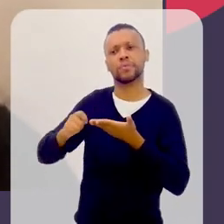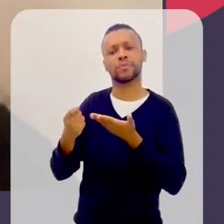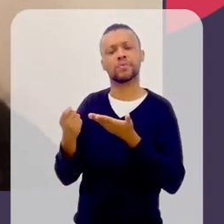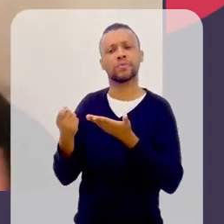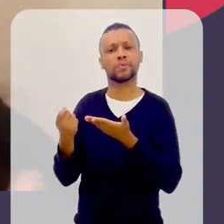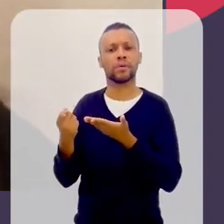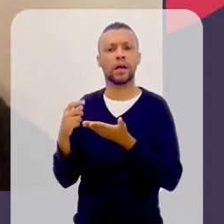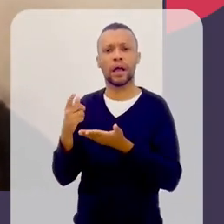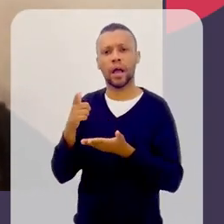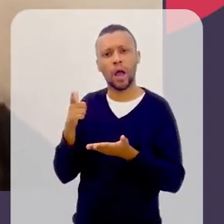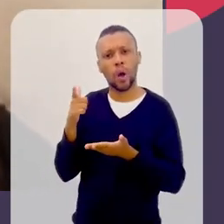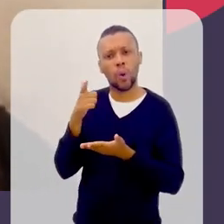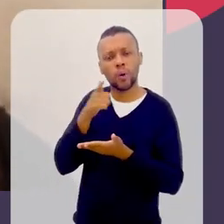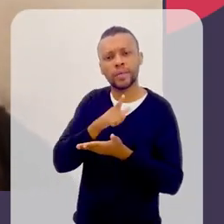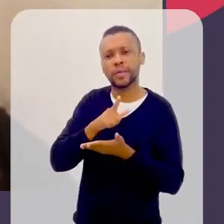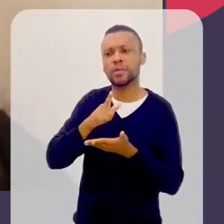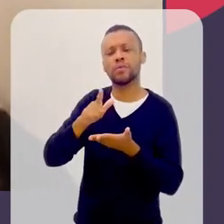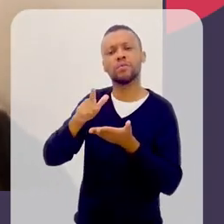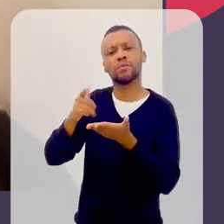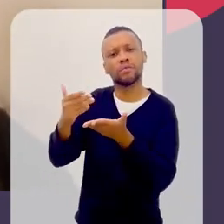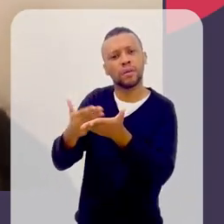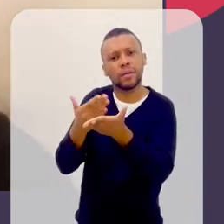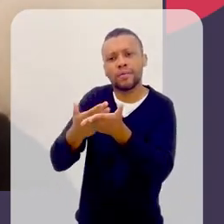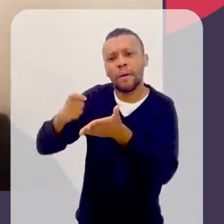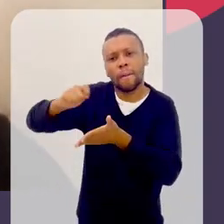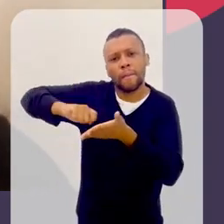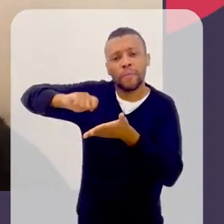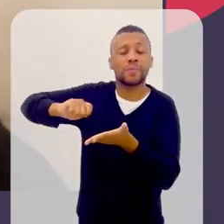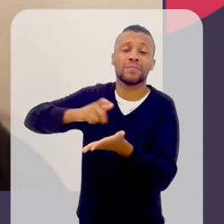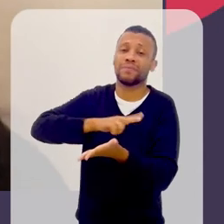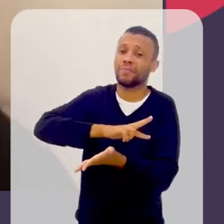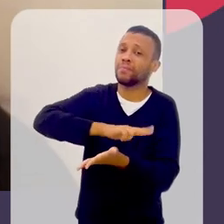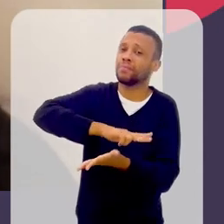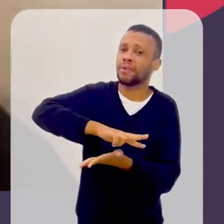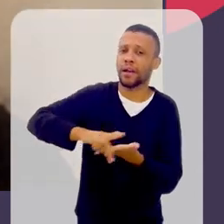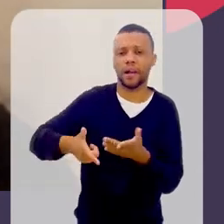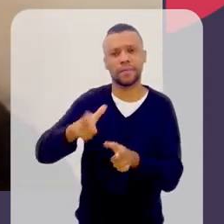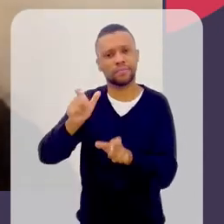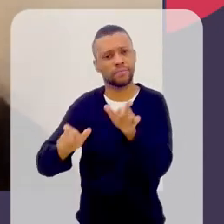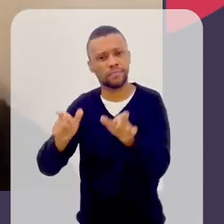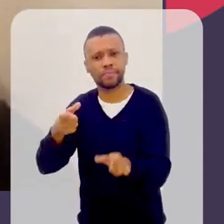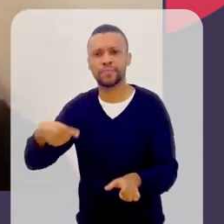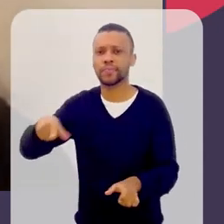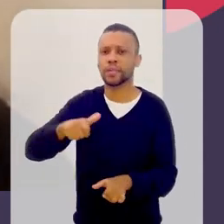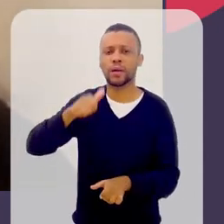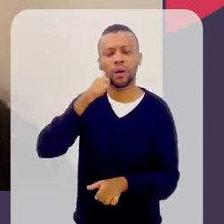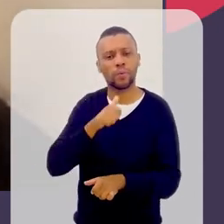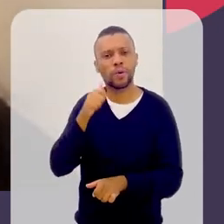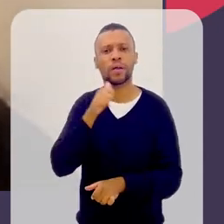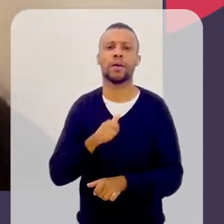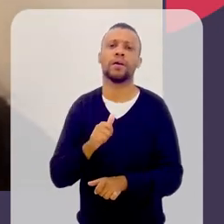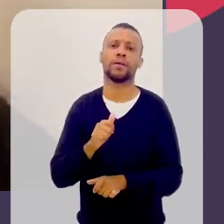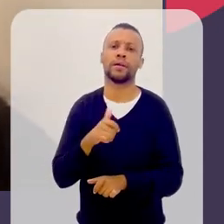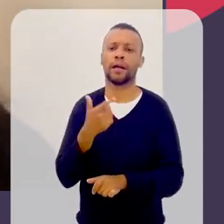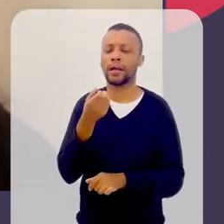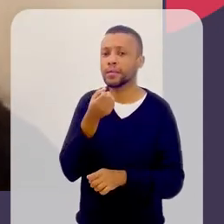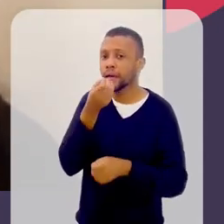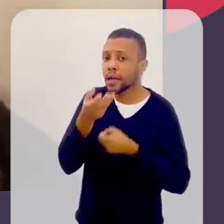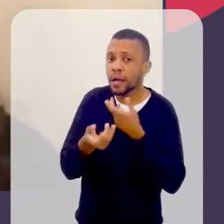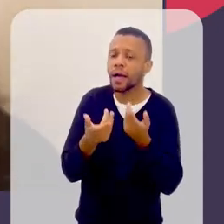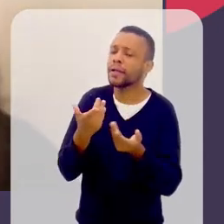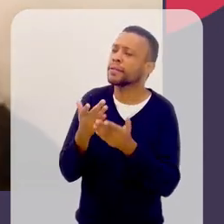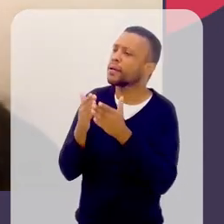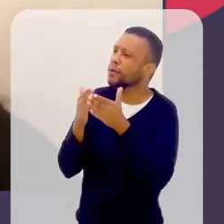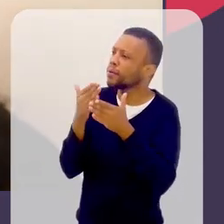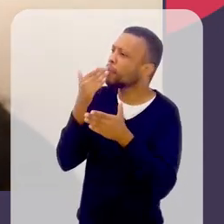essas que conseguiram escrever, que escreveram e não eram poucas, né? Elas relatam pedido de